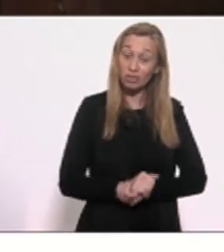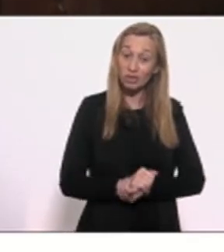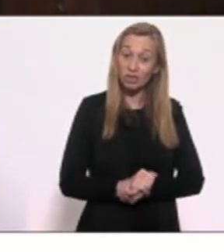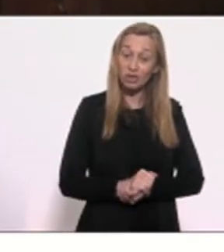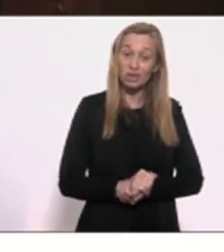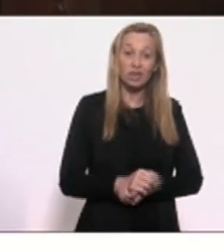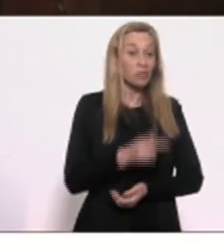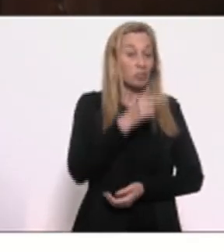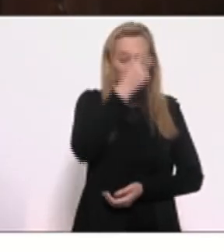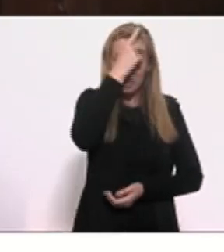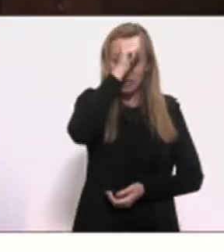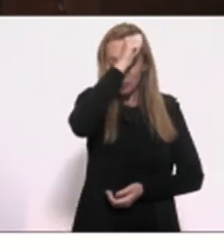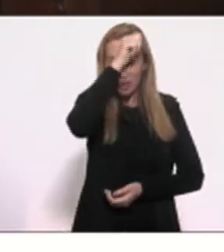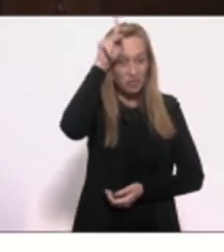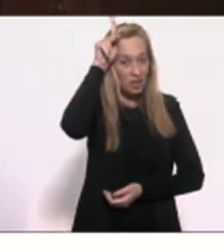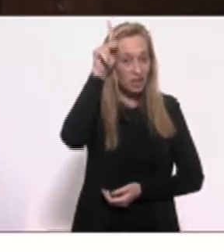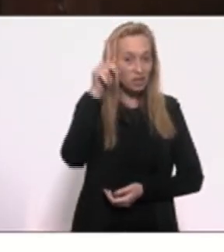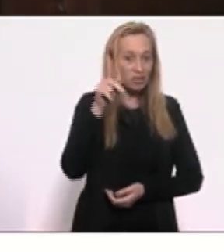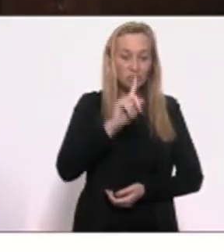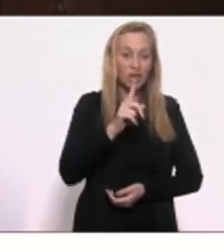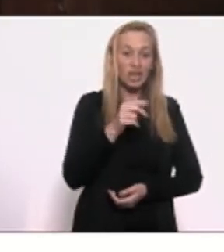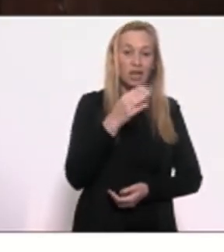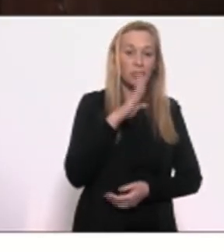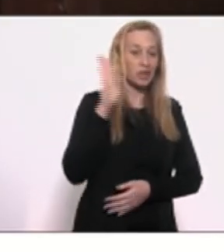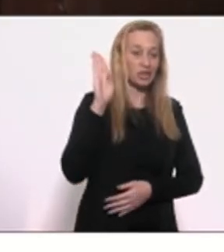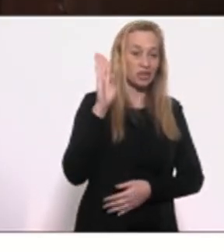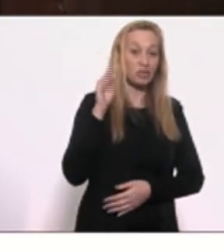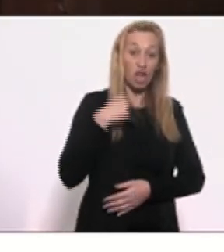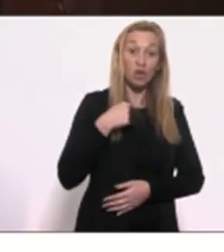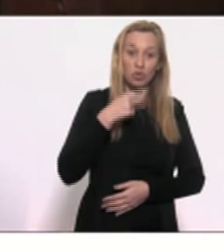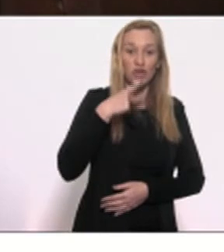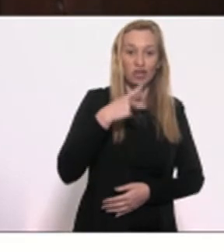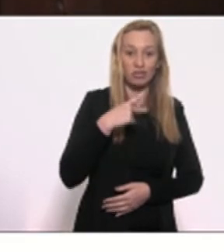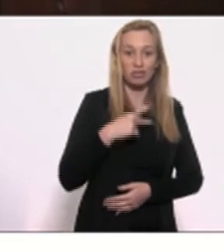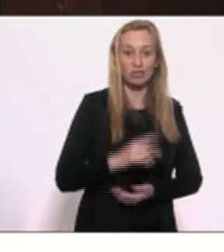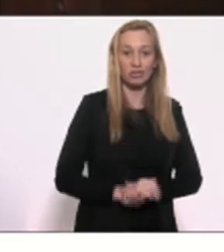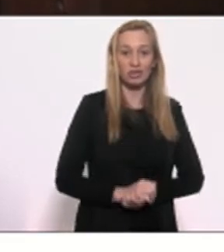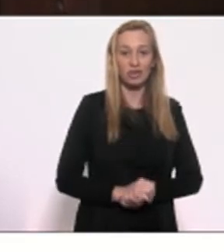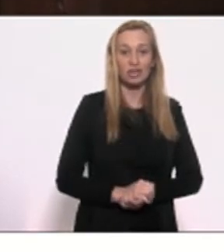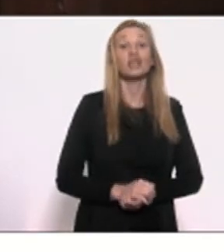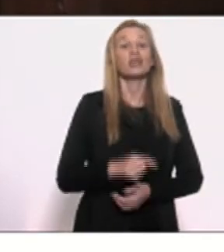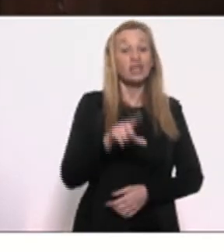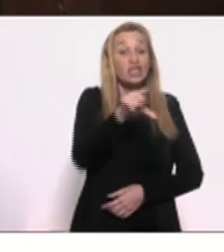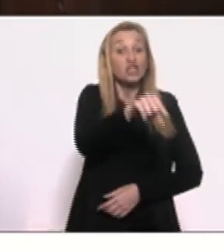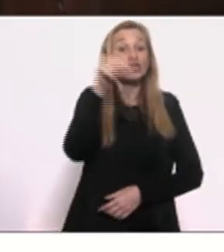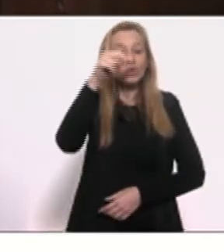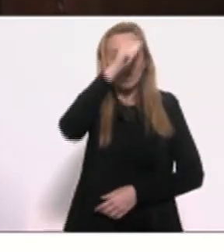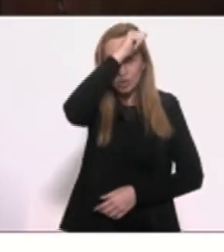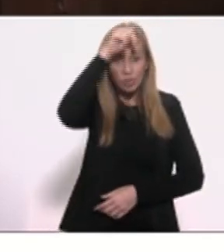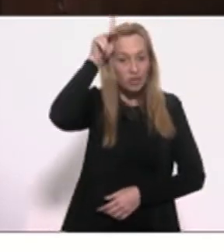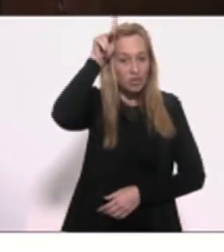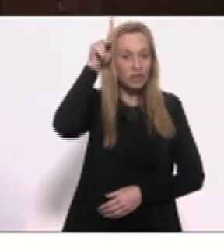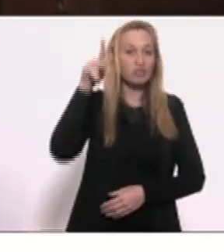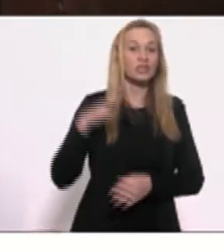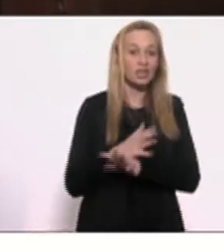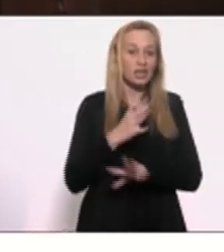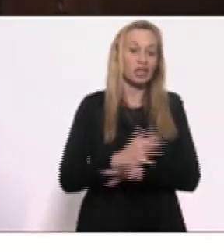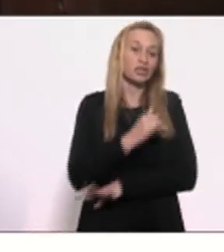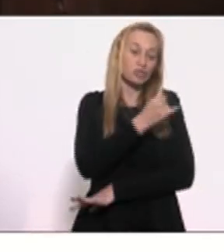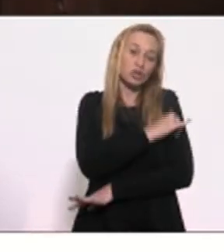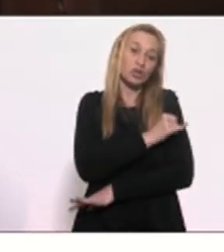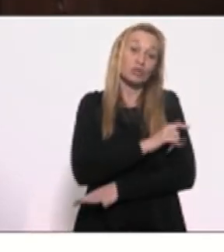prefeito e não é a campanha antecipada não porque não é ele que está falando sou eu que estou falando vai ser eleito prefeito dessa cidade